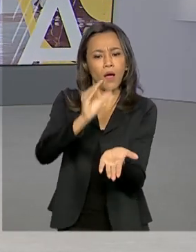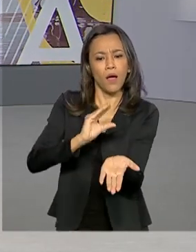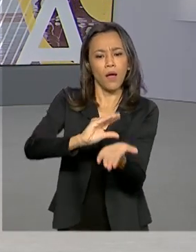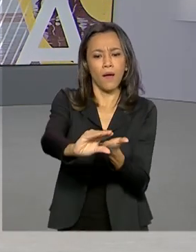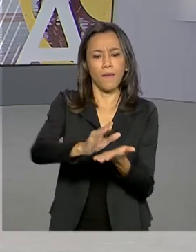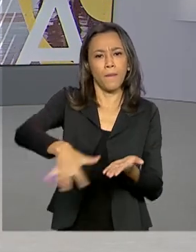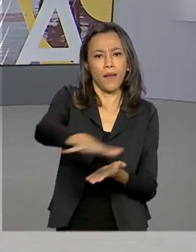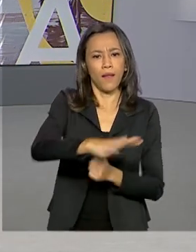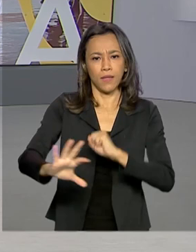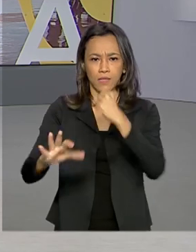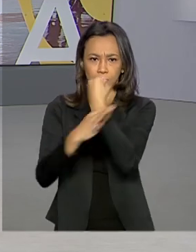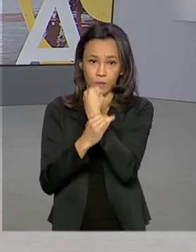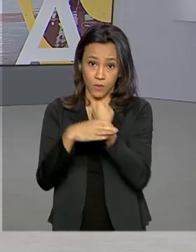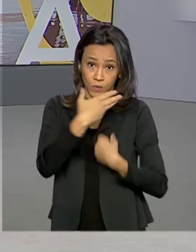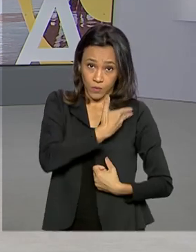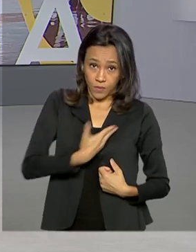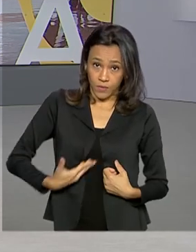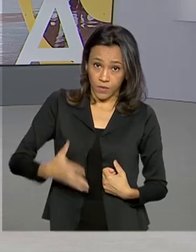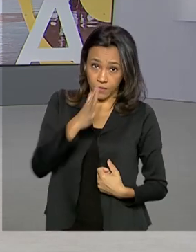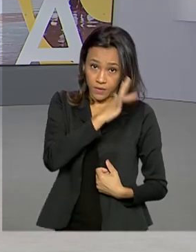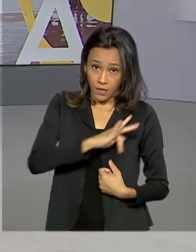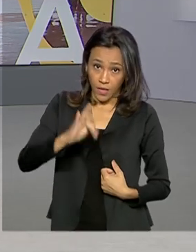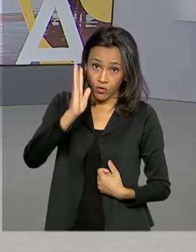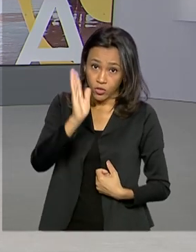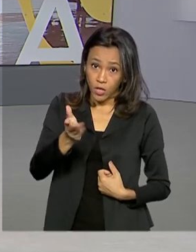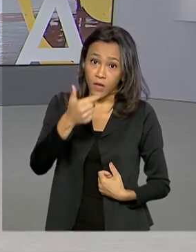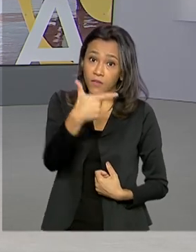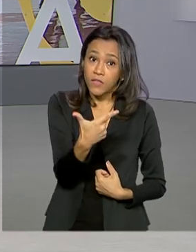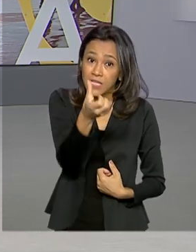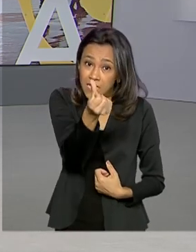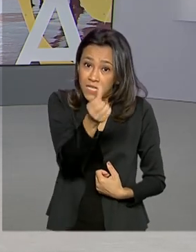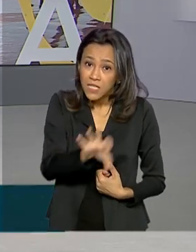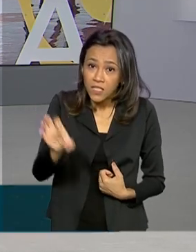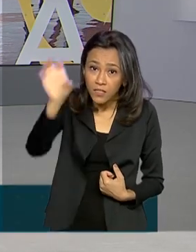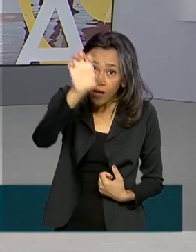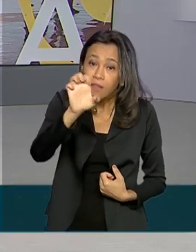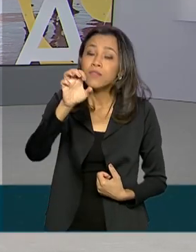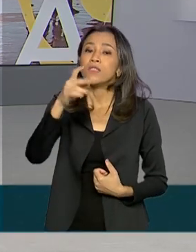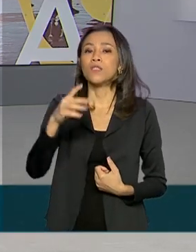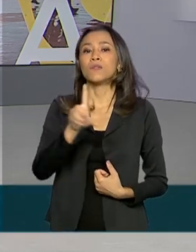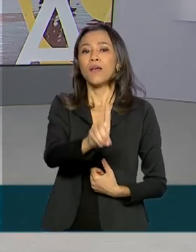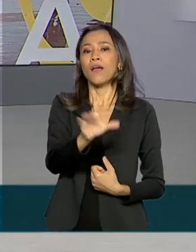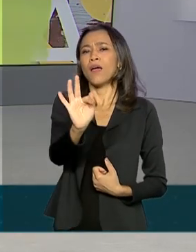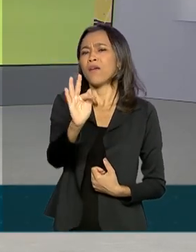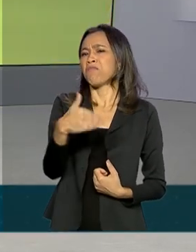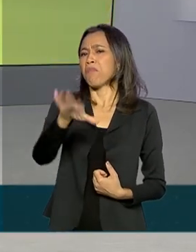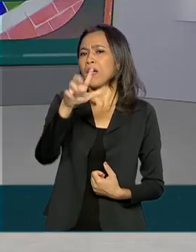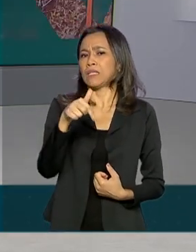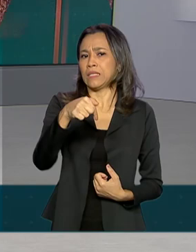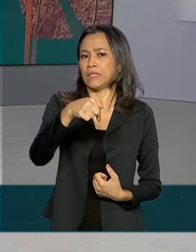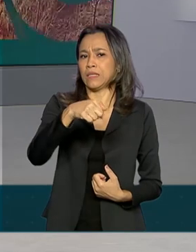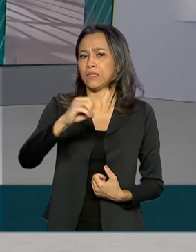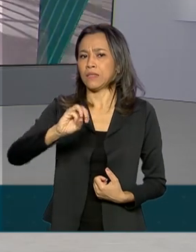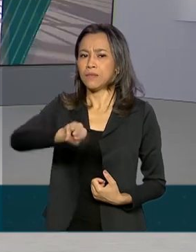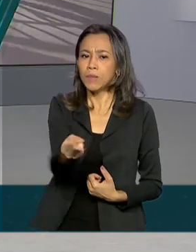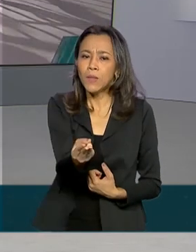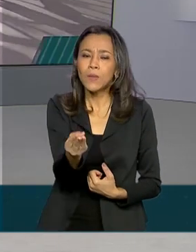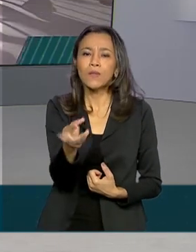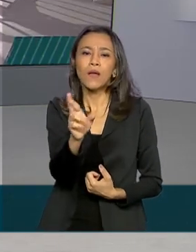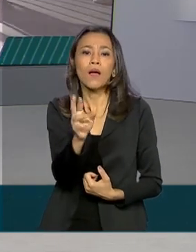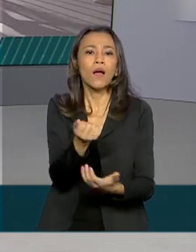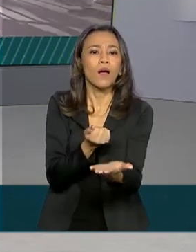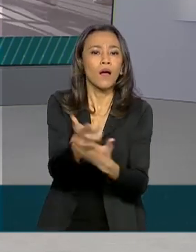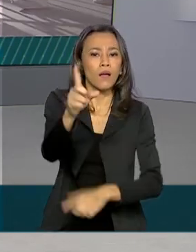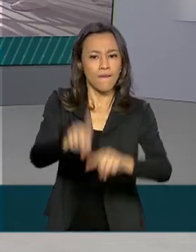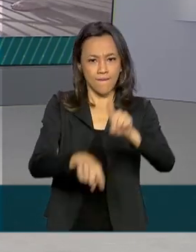pública. O governo federal repassou aos 26 estados e ao Distrito Federal mais de 700 milhões de reais para a compra de equipamentos,